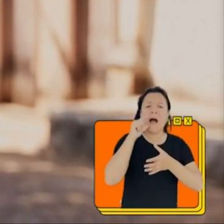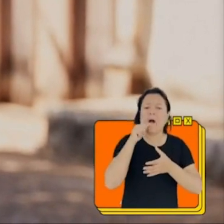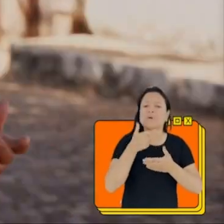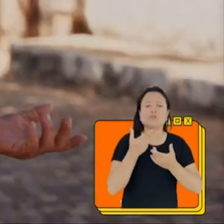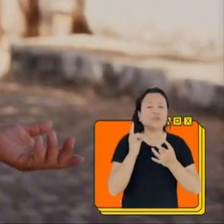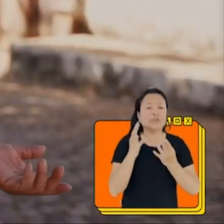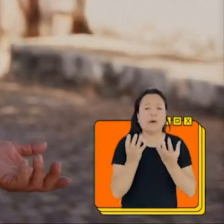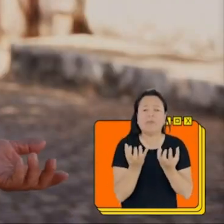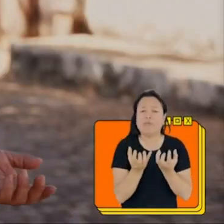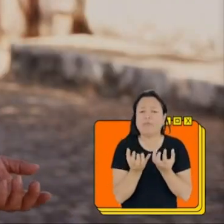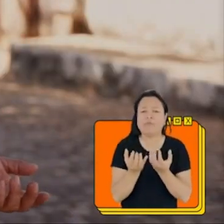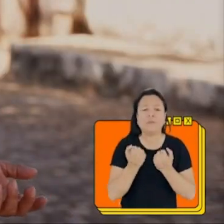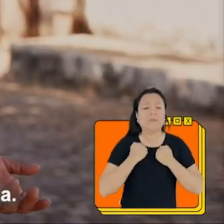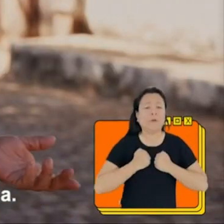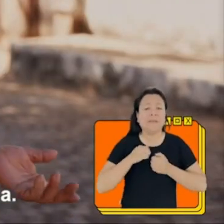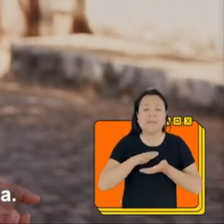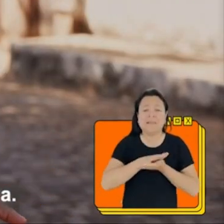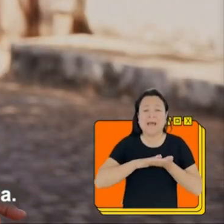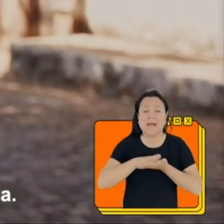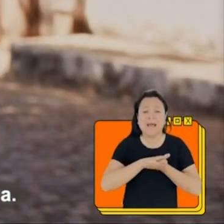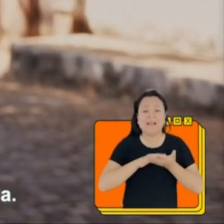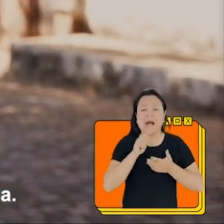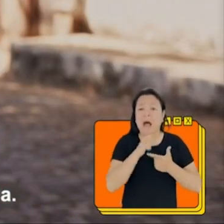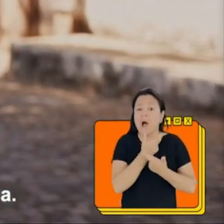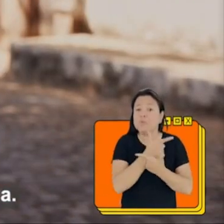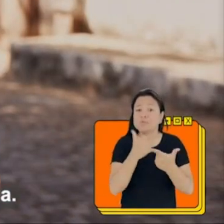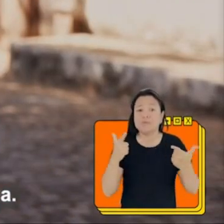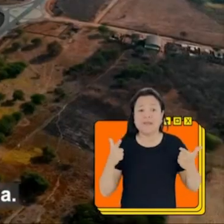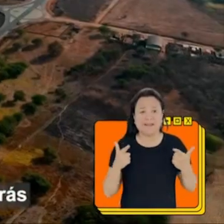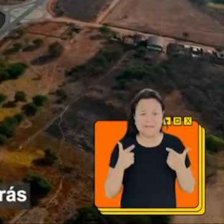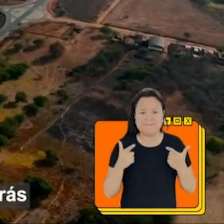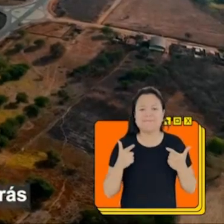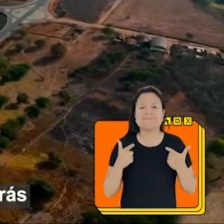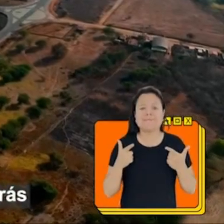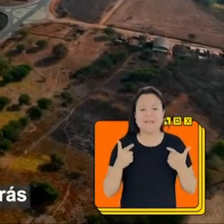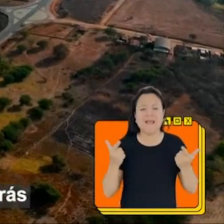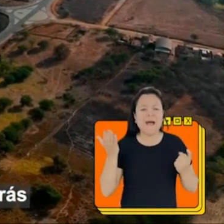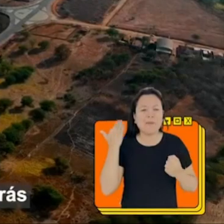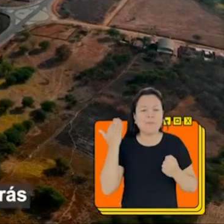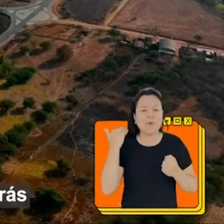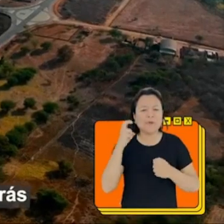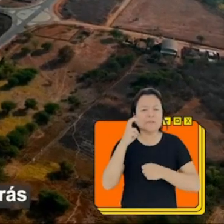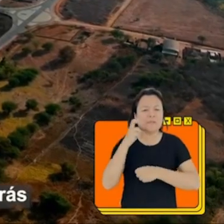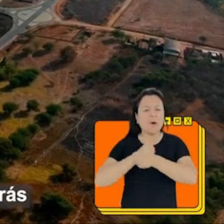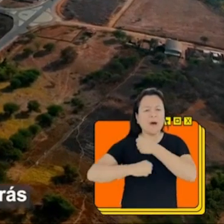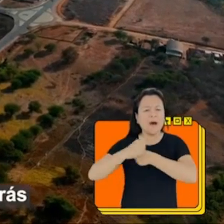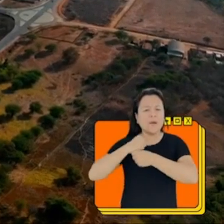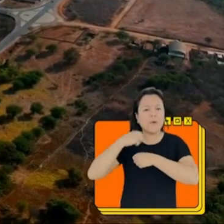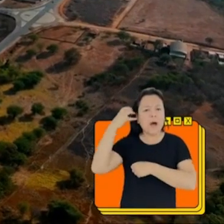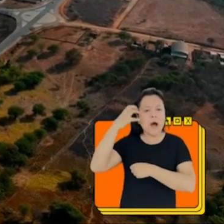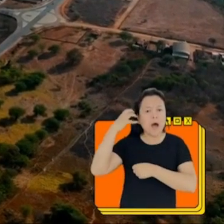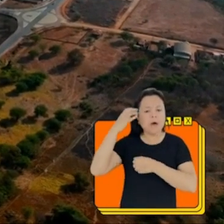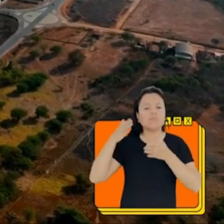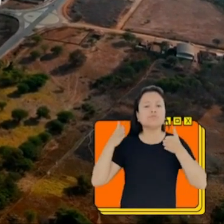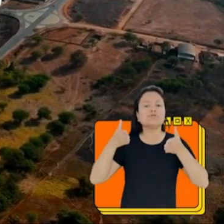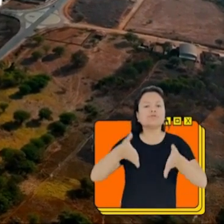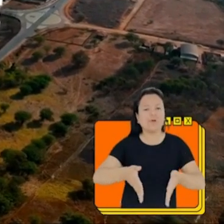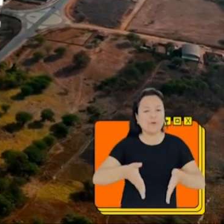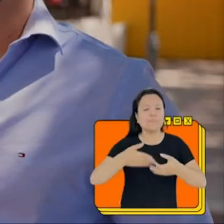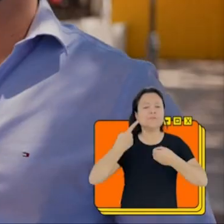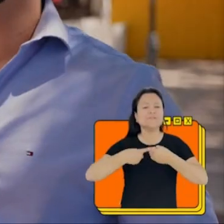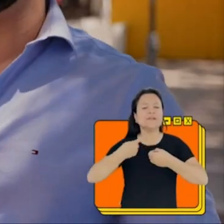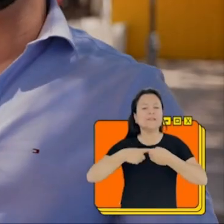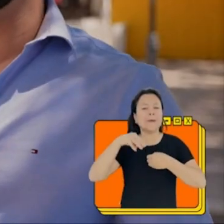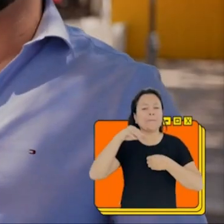cozinhar. Como que ficava sem tomar banho? Tinha que ficar, porque não tinha água. Quando o Marcelo Aro, há cinco anos atrás, chegou aqui no Mato